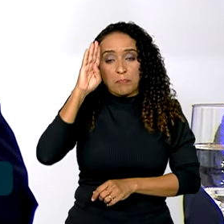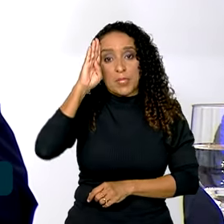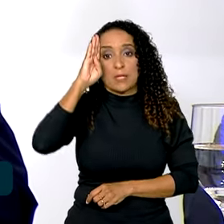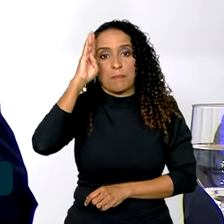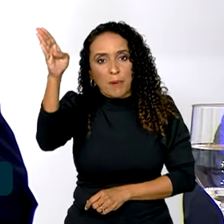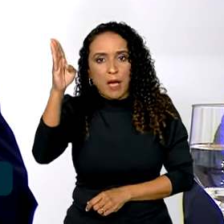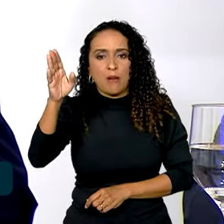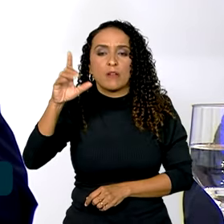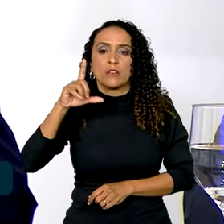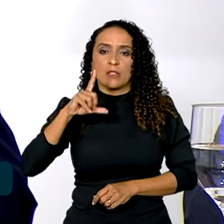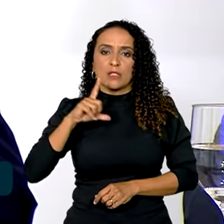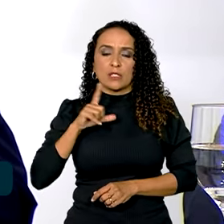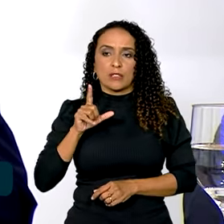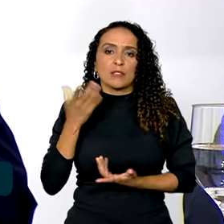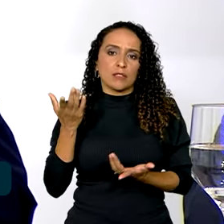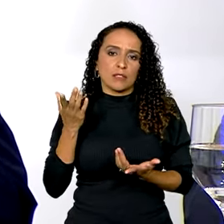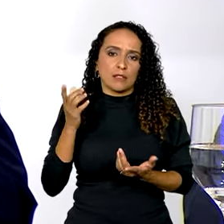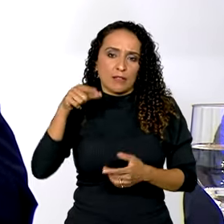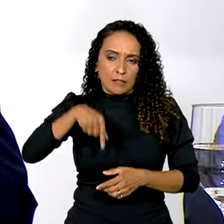aspecto que está em consideração a esse serviço.